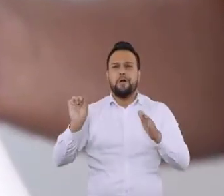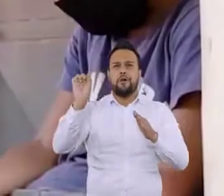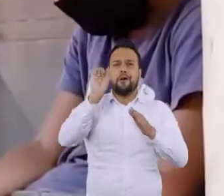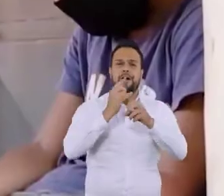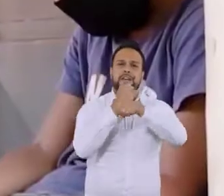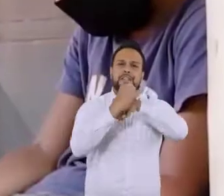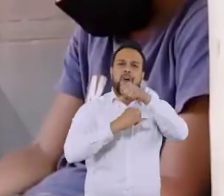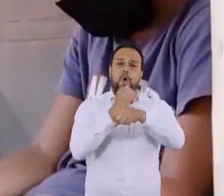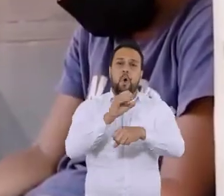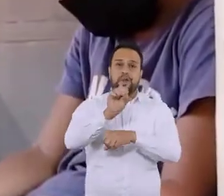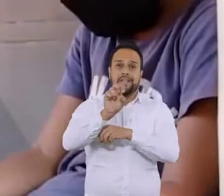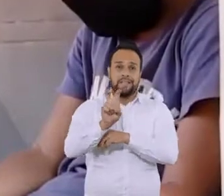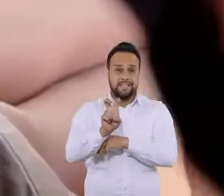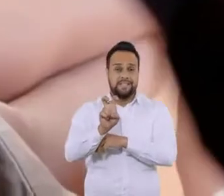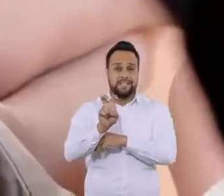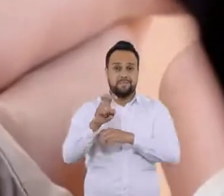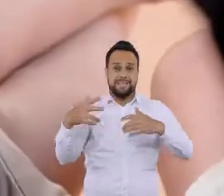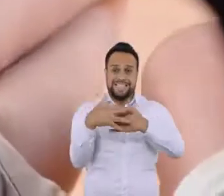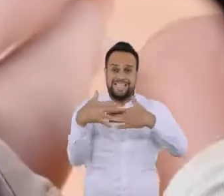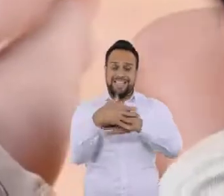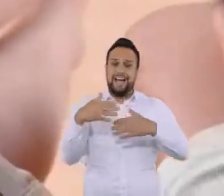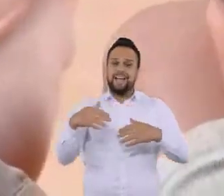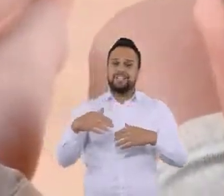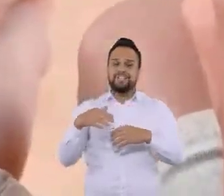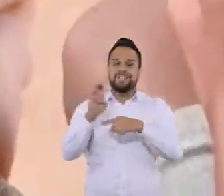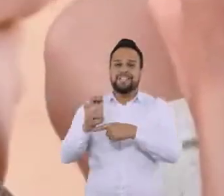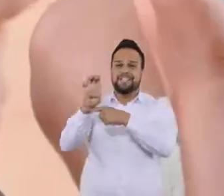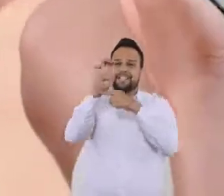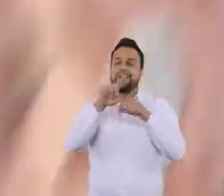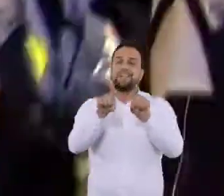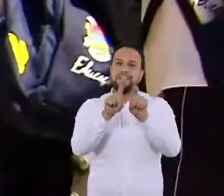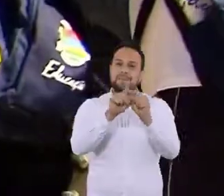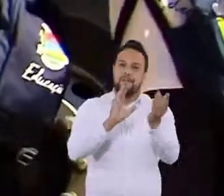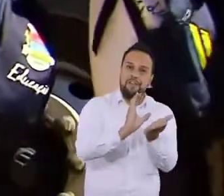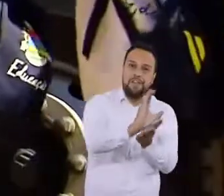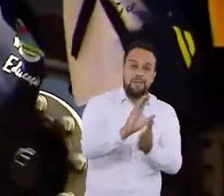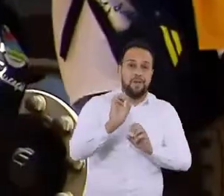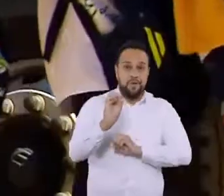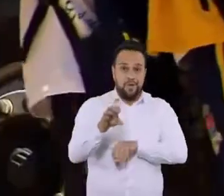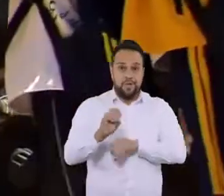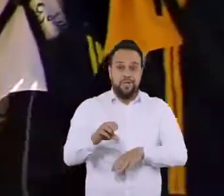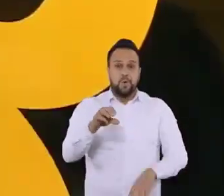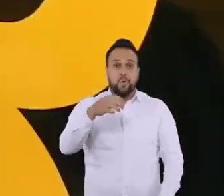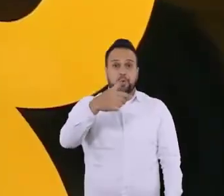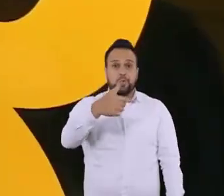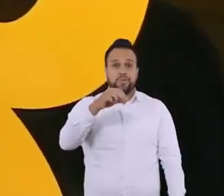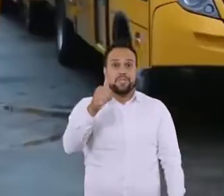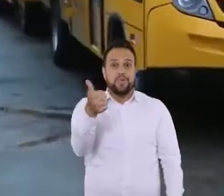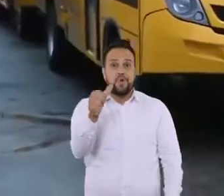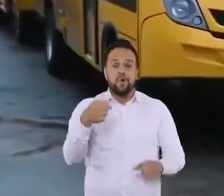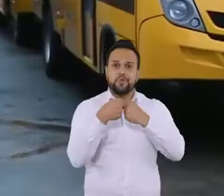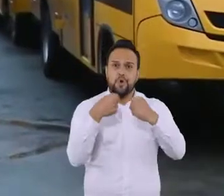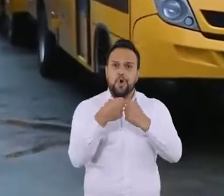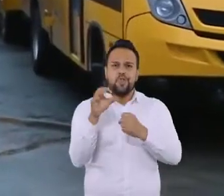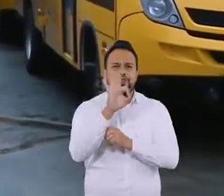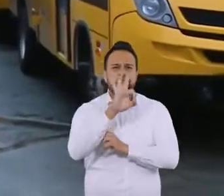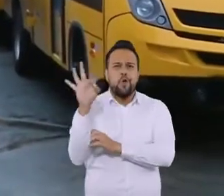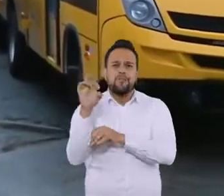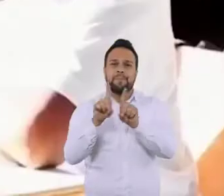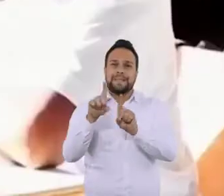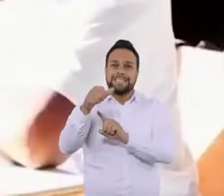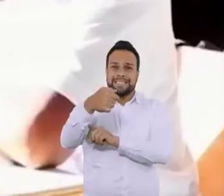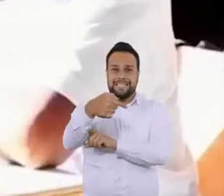levou a internet arretada para 85 cidades aqui no estado. Investimento na educação com 211 ônibus